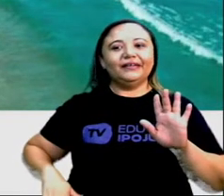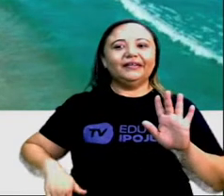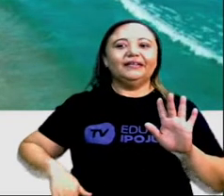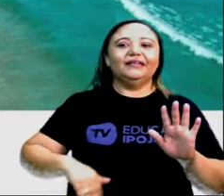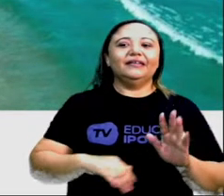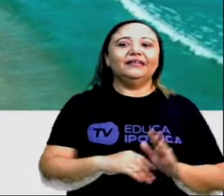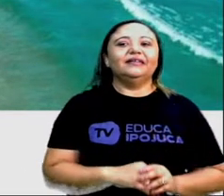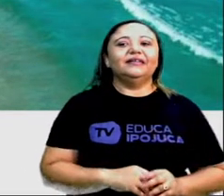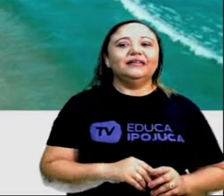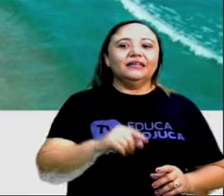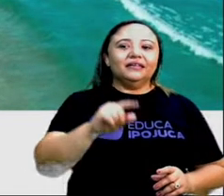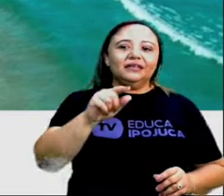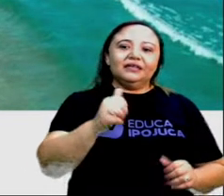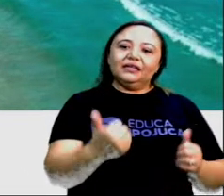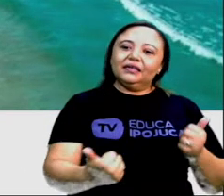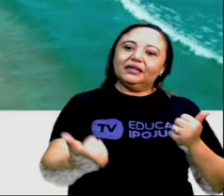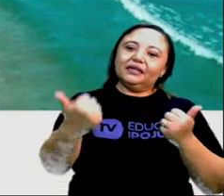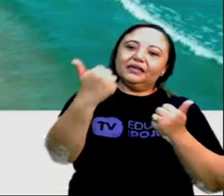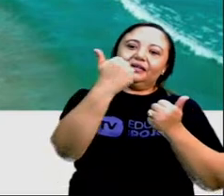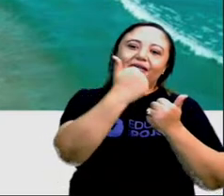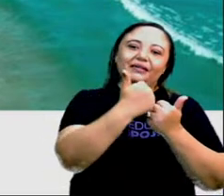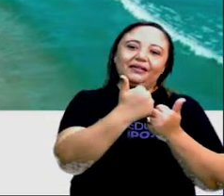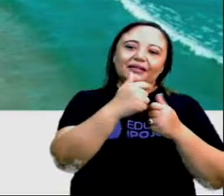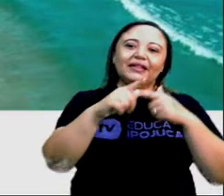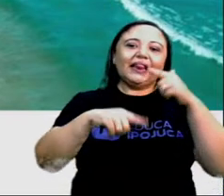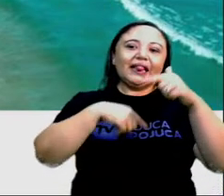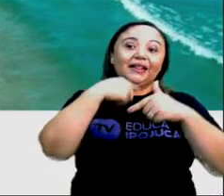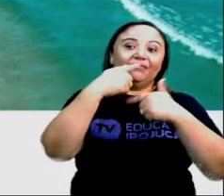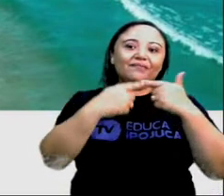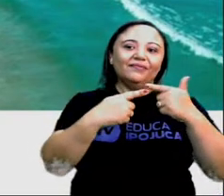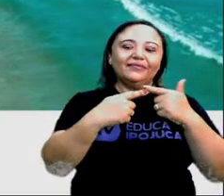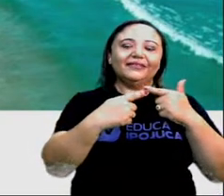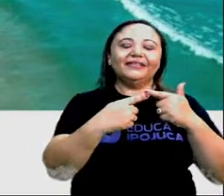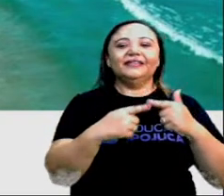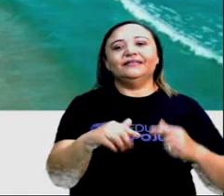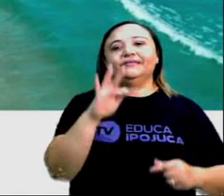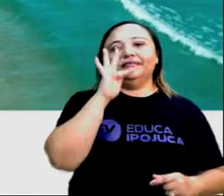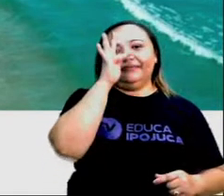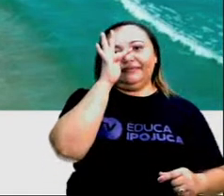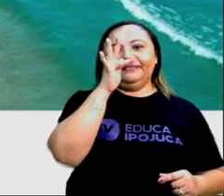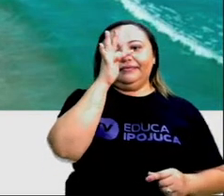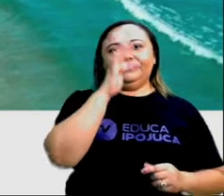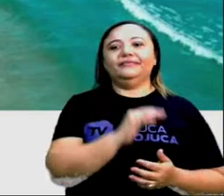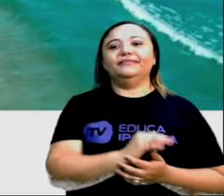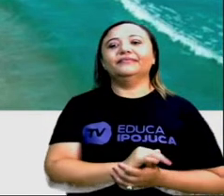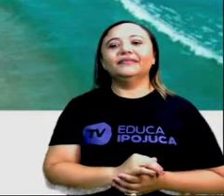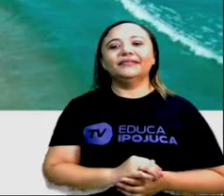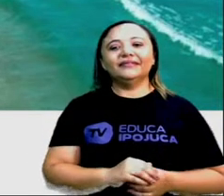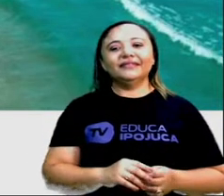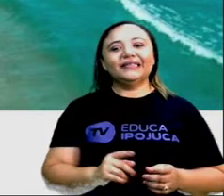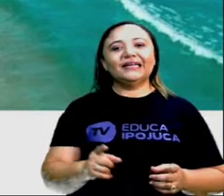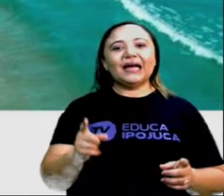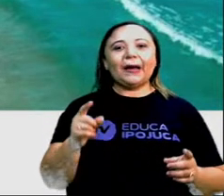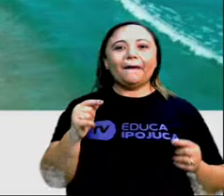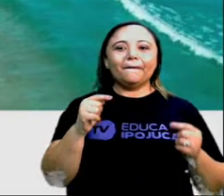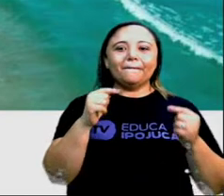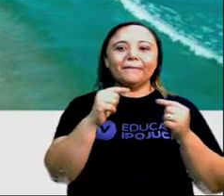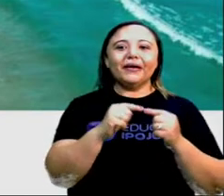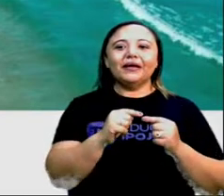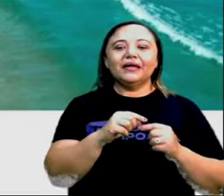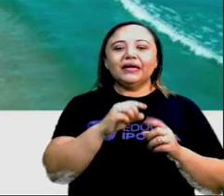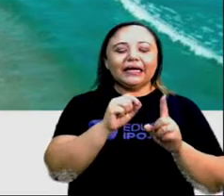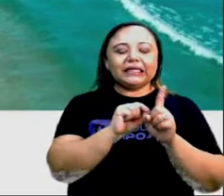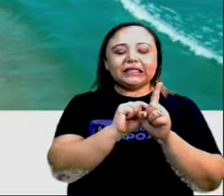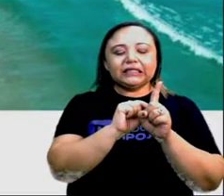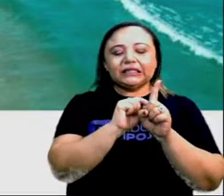ele sucede a primavera. É depois da primavera e antes do outono. É o período marcado pelas altas